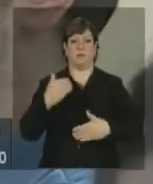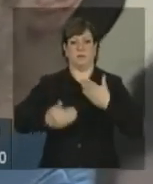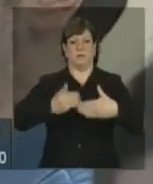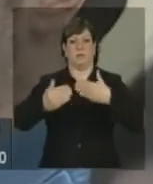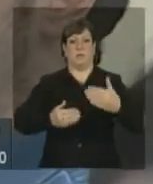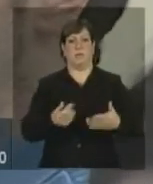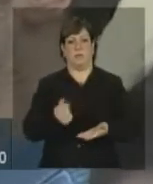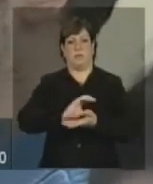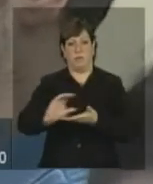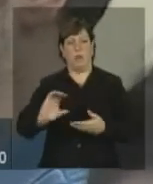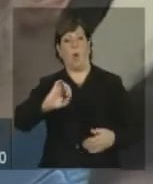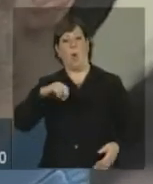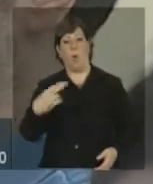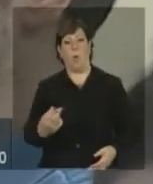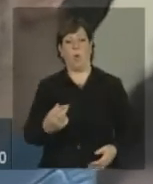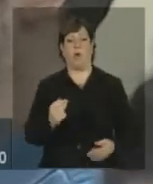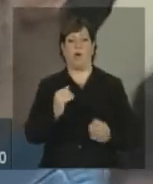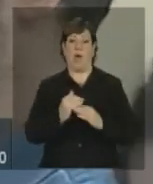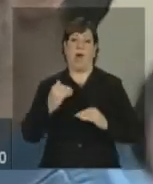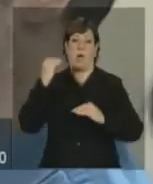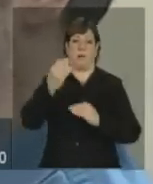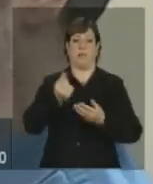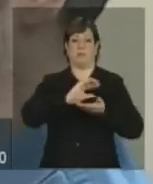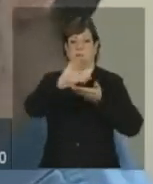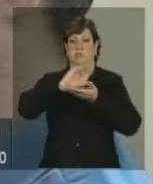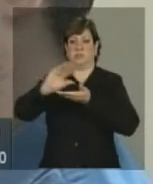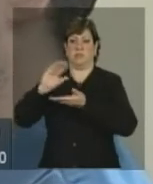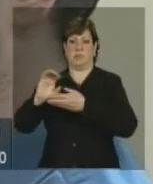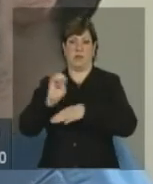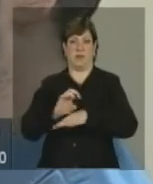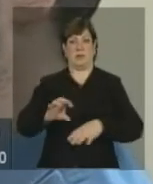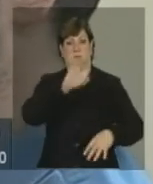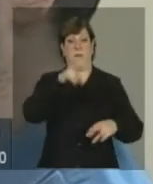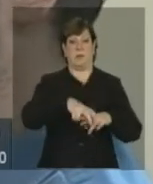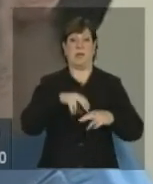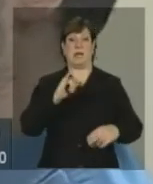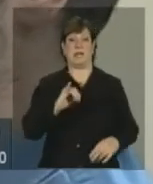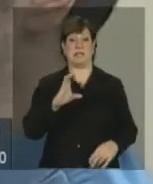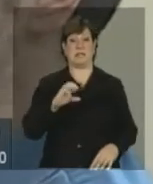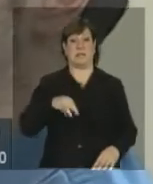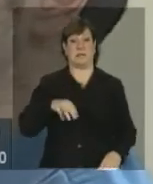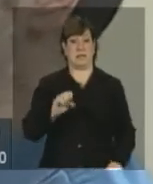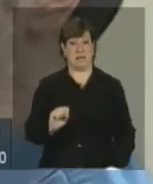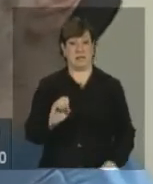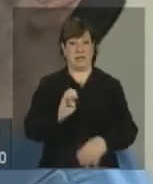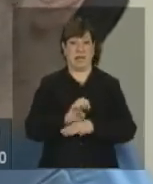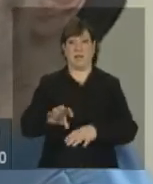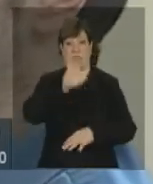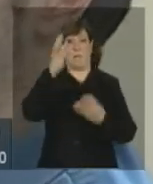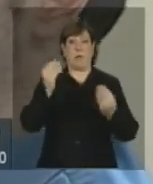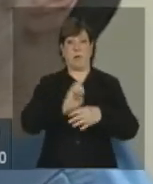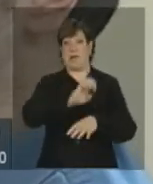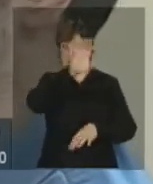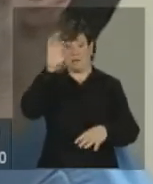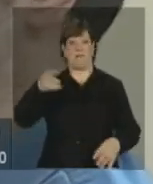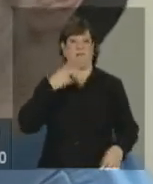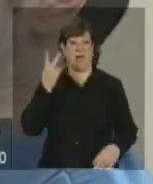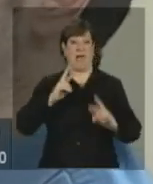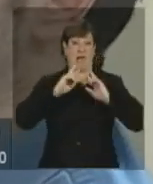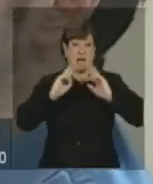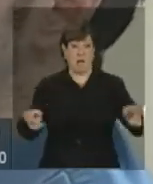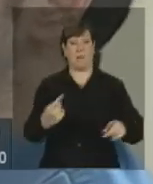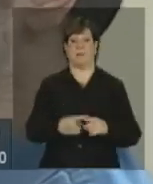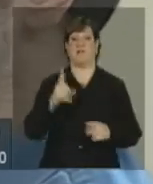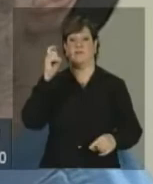ou aumentar a repasse a estados, porque a gente vê agora a questão do ICMS interestadual, muitos estados estão reclamando que vão ter dificuldade de